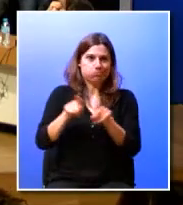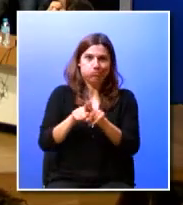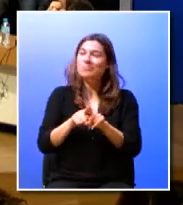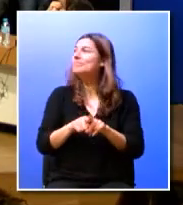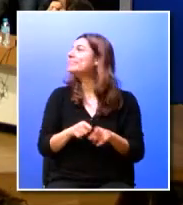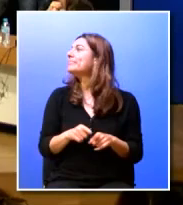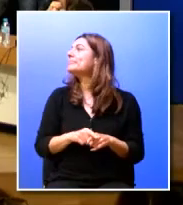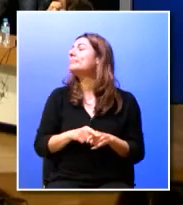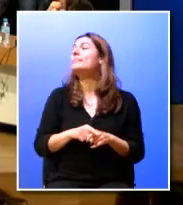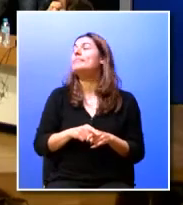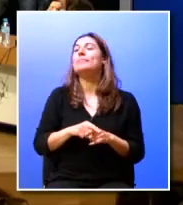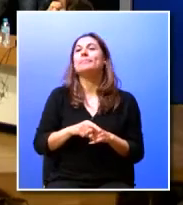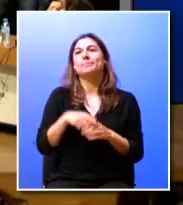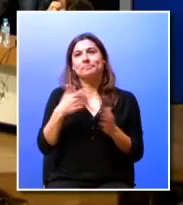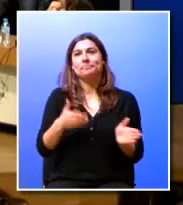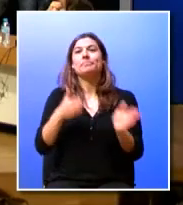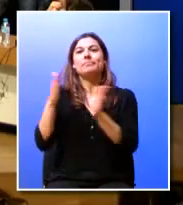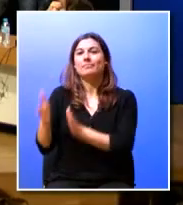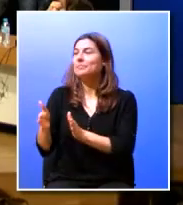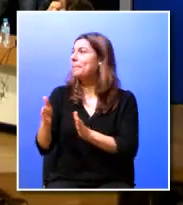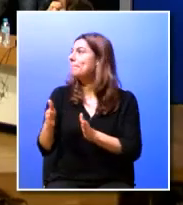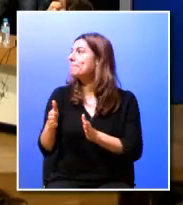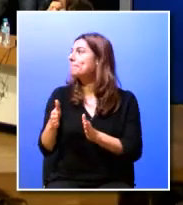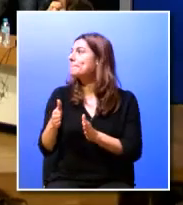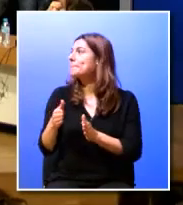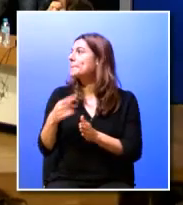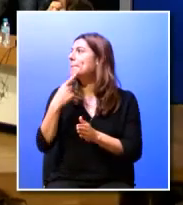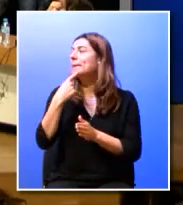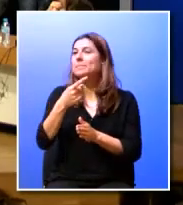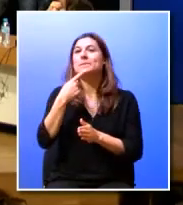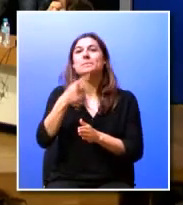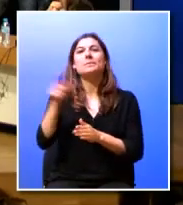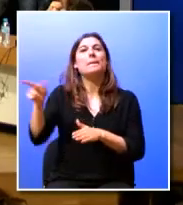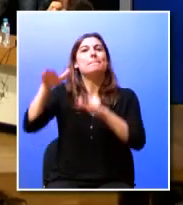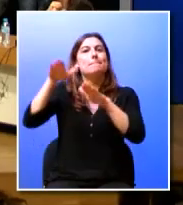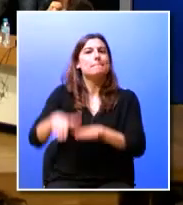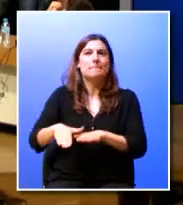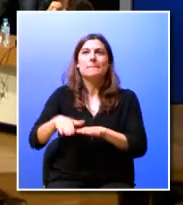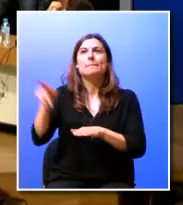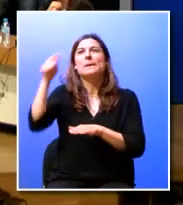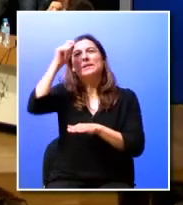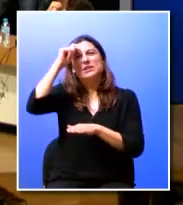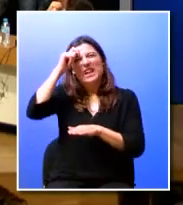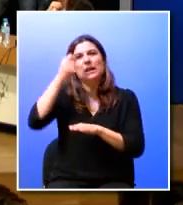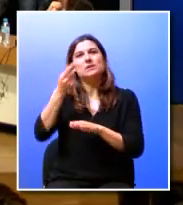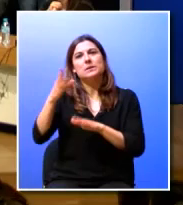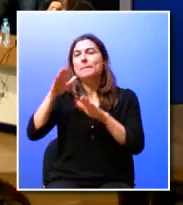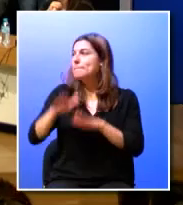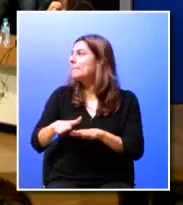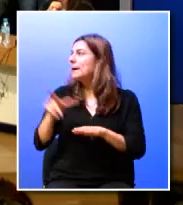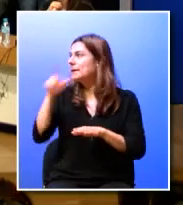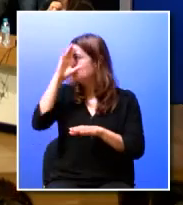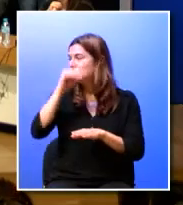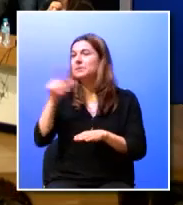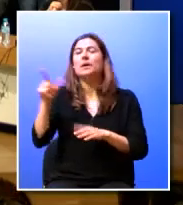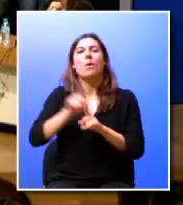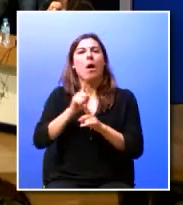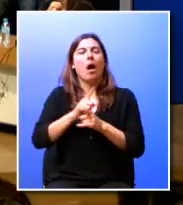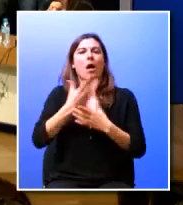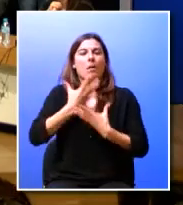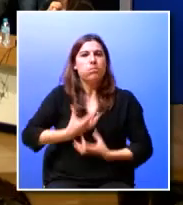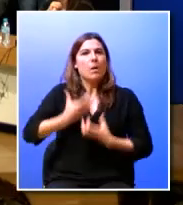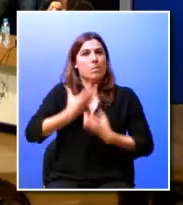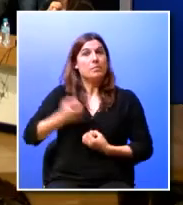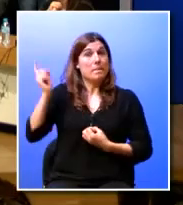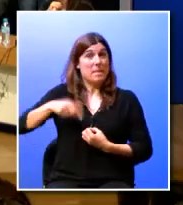é inseguro e nunca sabe quando deve parar de fazer estágios já apanhou imensas desilusões e provavelmente